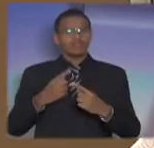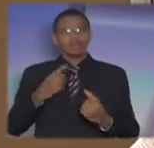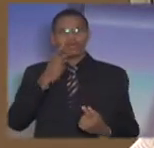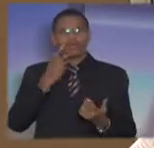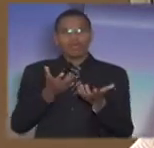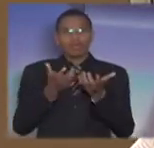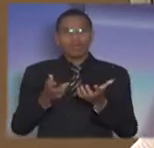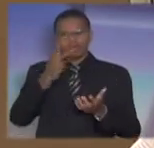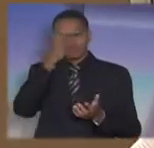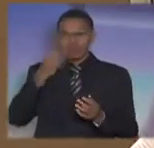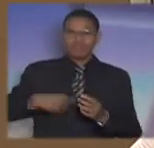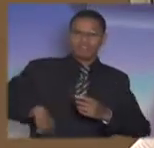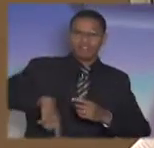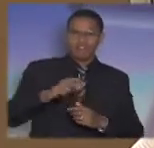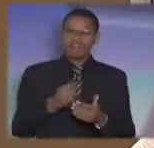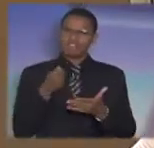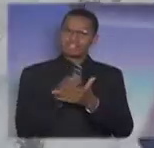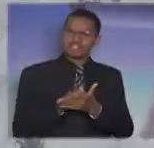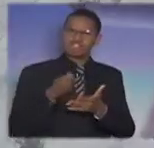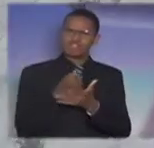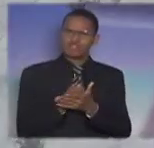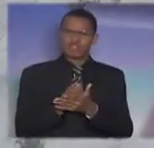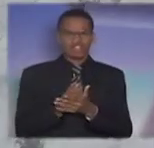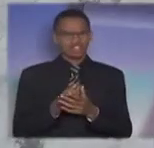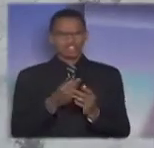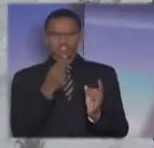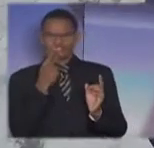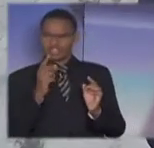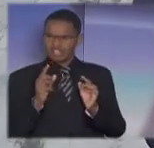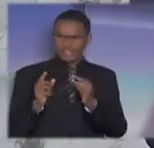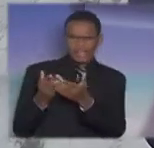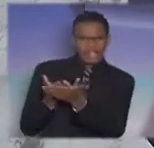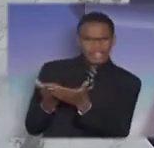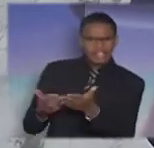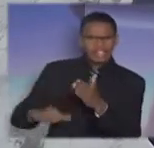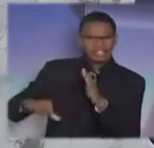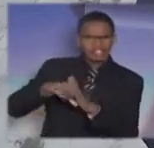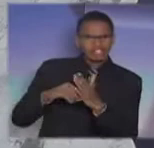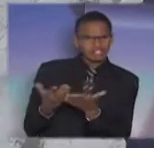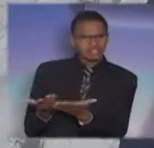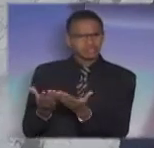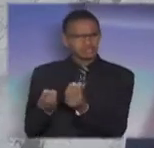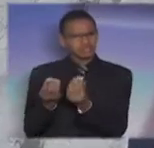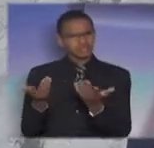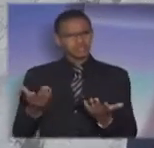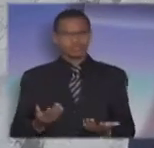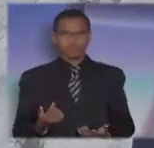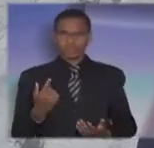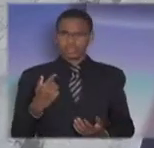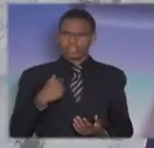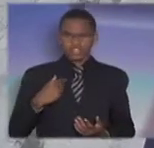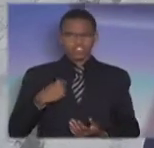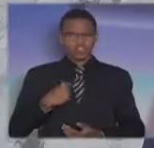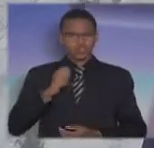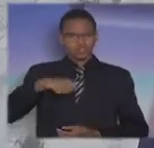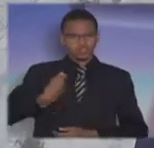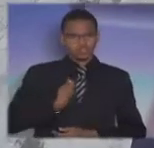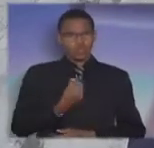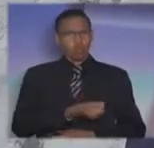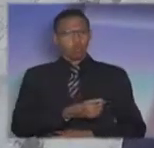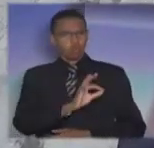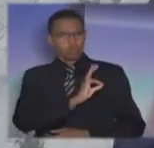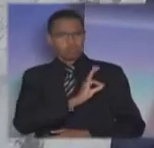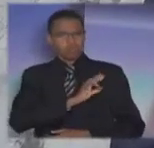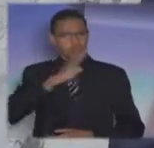à luta sejam acusadas, delas cometerem crime, é muito ruim isso. Eu sou totalmente, sou policial militar, e muitas